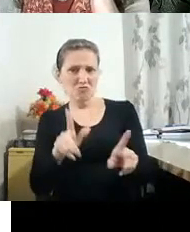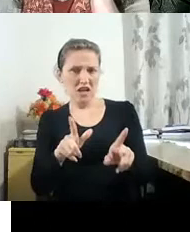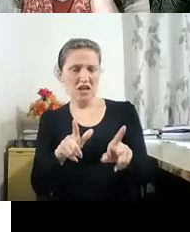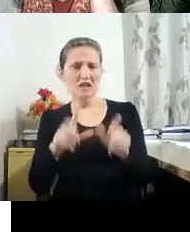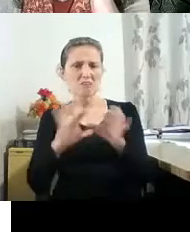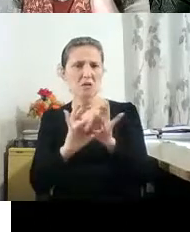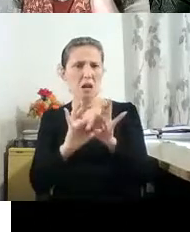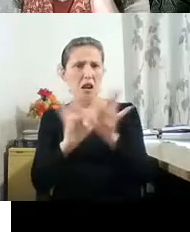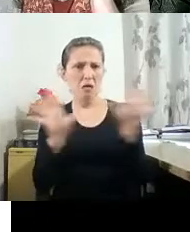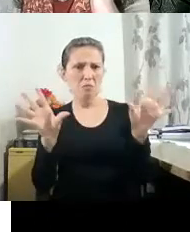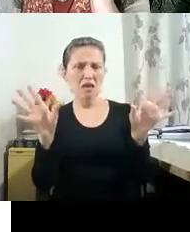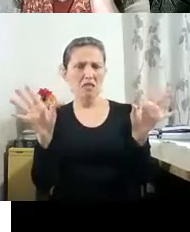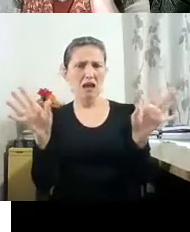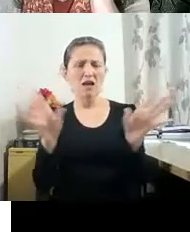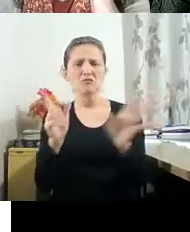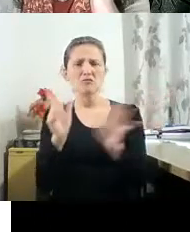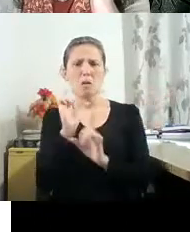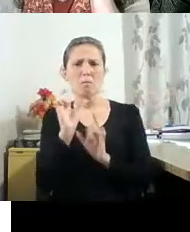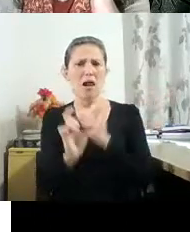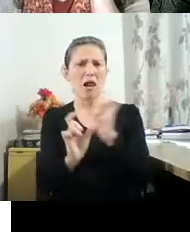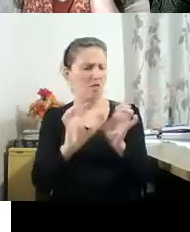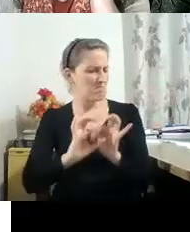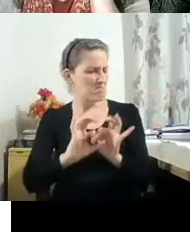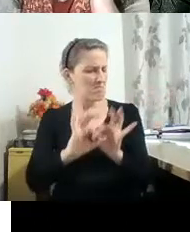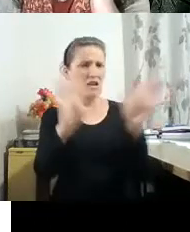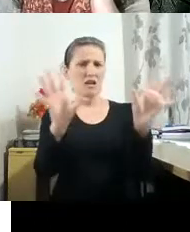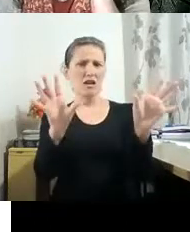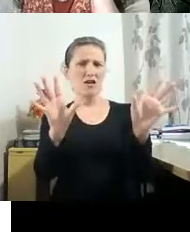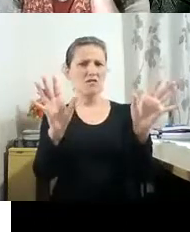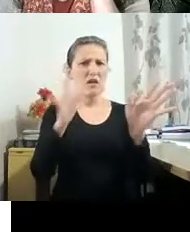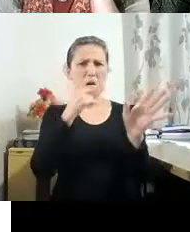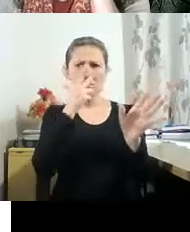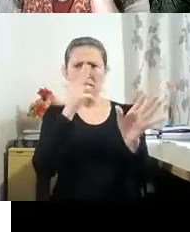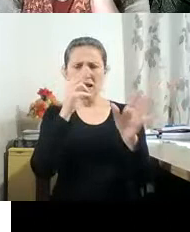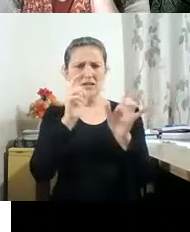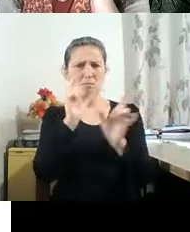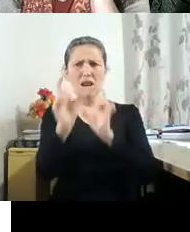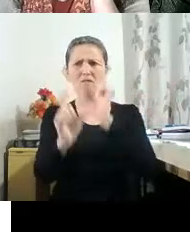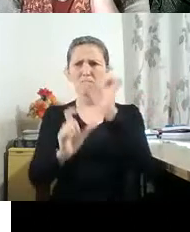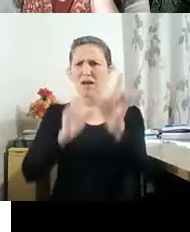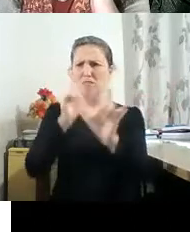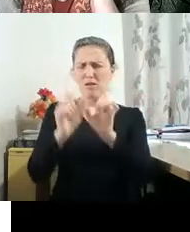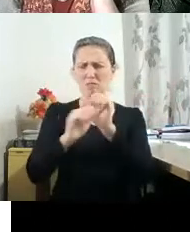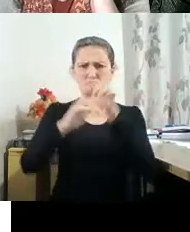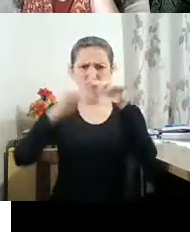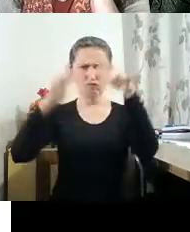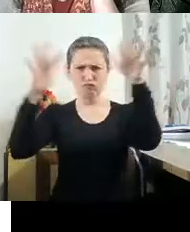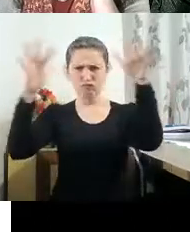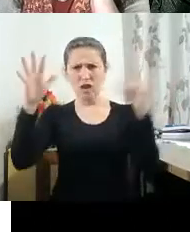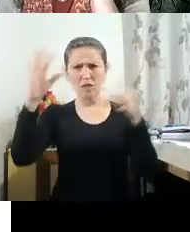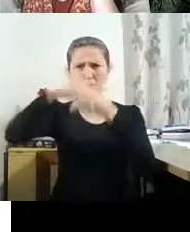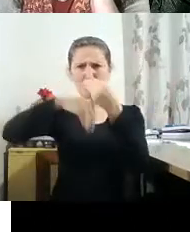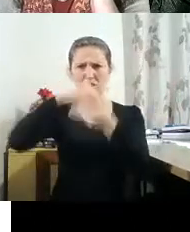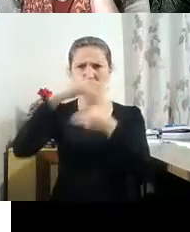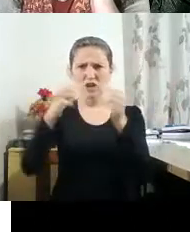palavra, pedir a liberdade da palavra para que ela flua no espaço e essa questão vai se misturar entre imagem e palavra.